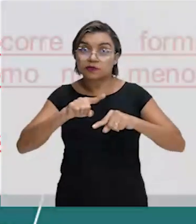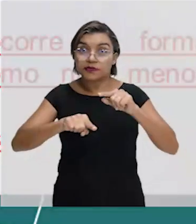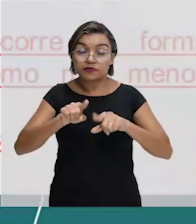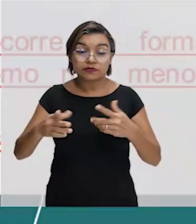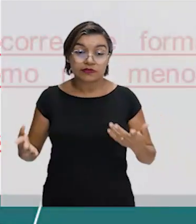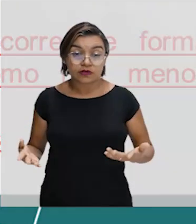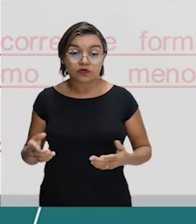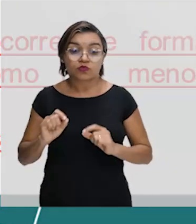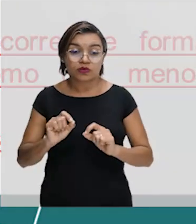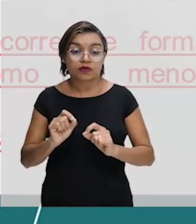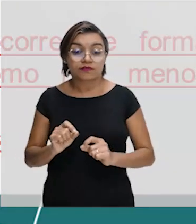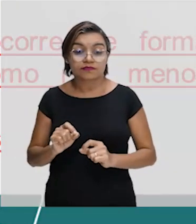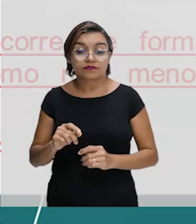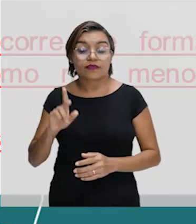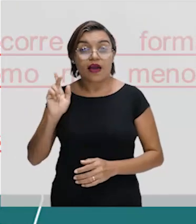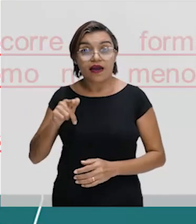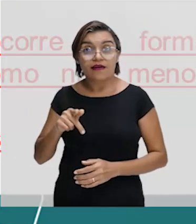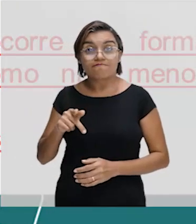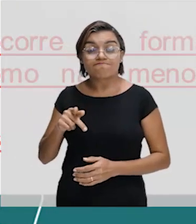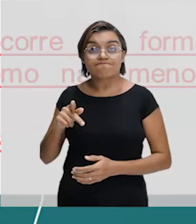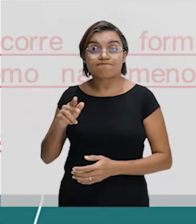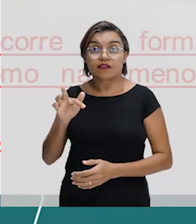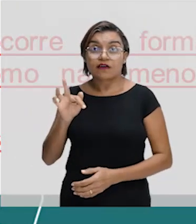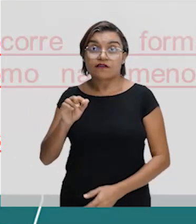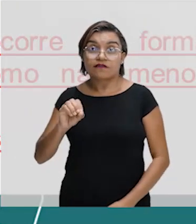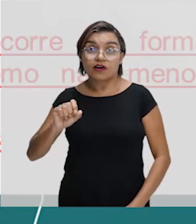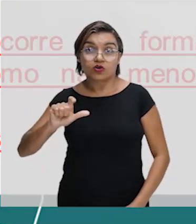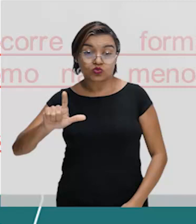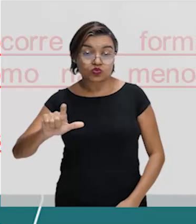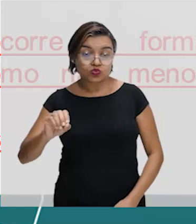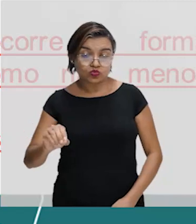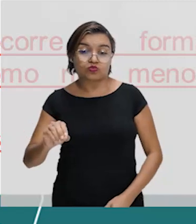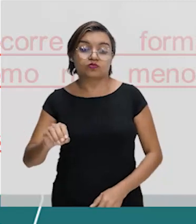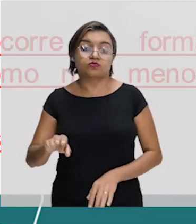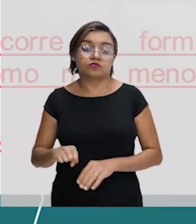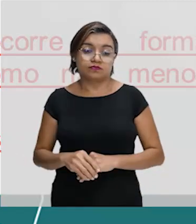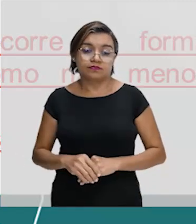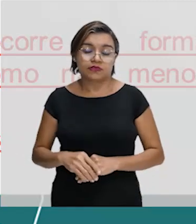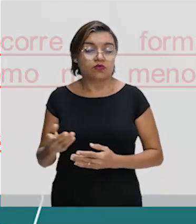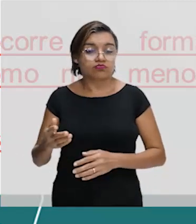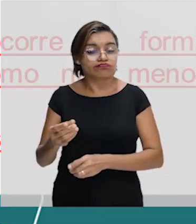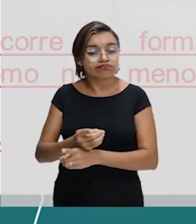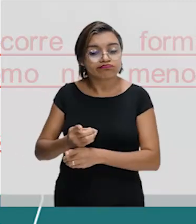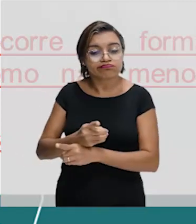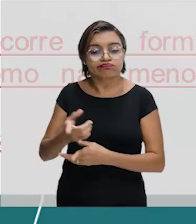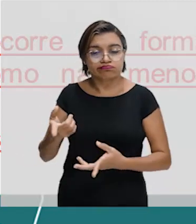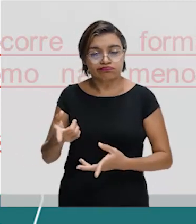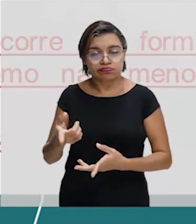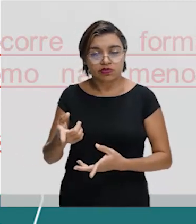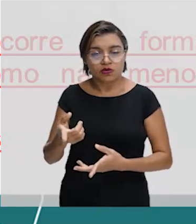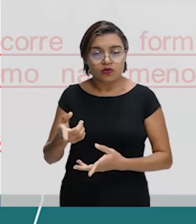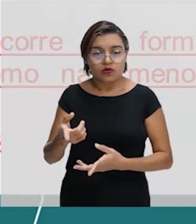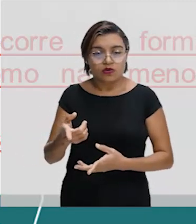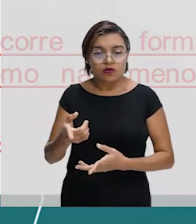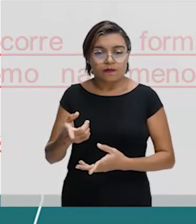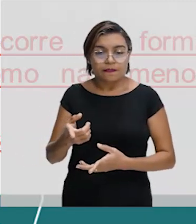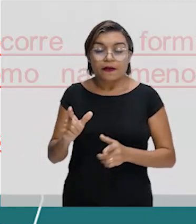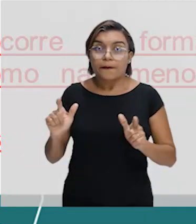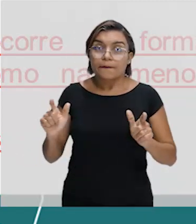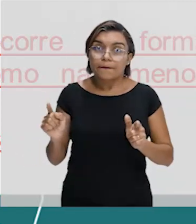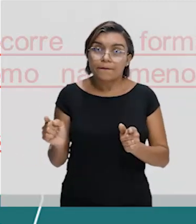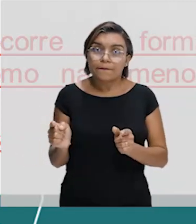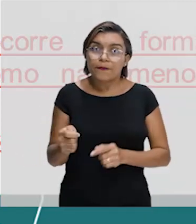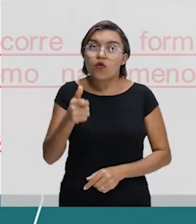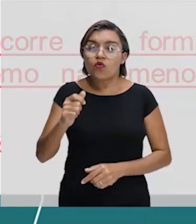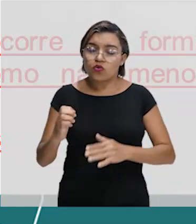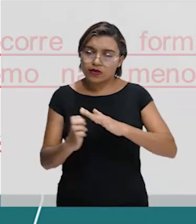galera, está errado. Nós não temos aí, com a expansão da globalização, muitas empresas controlando o mercado. Nós temos poucas